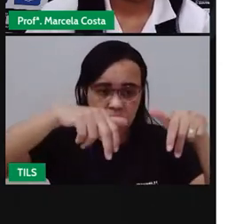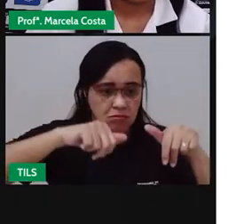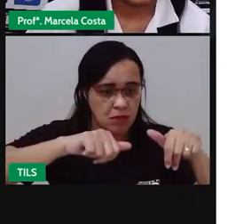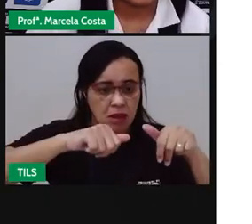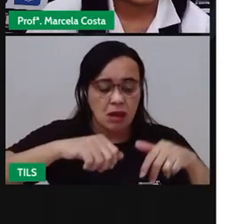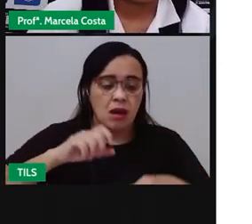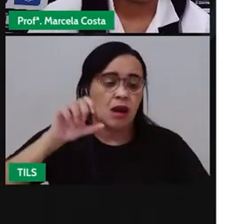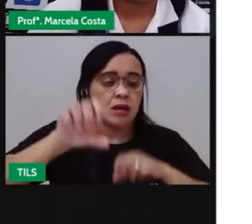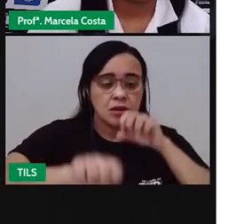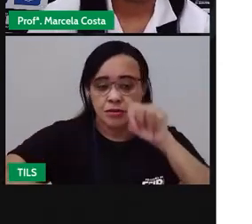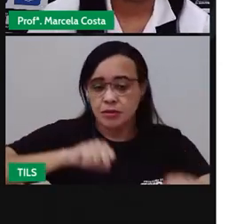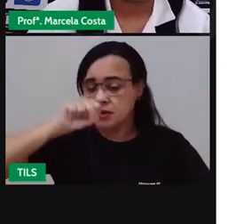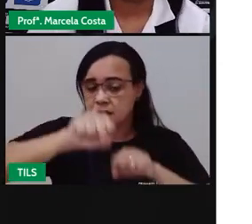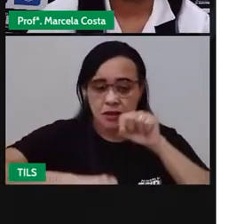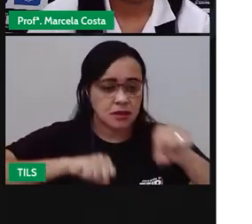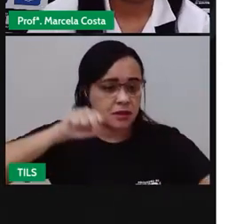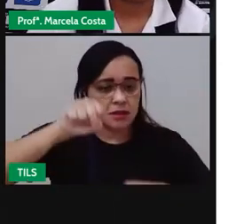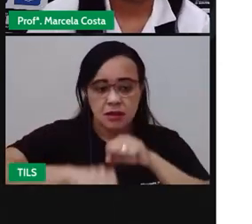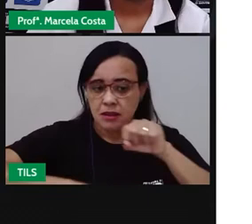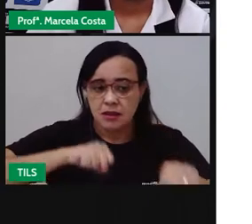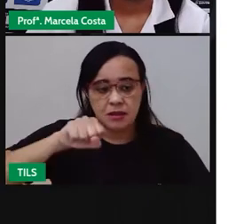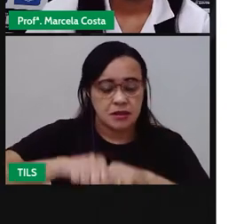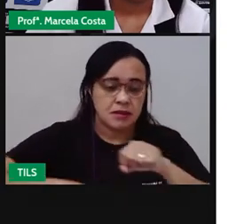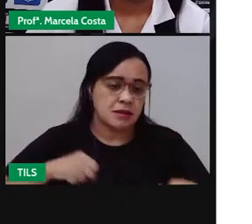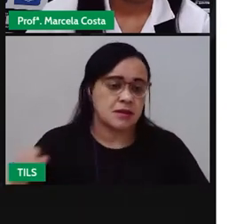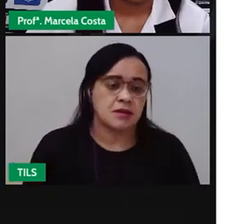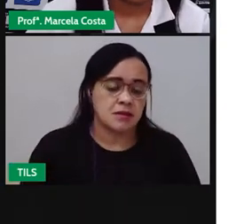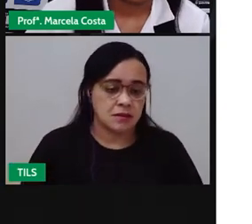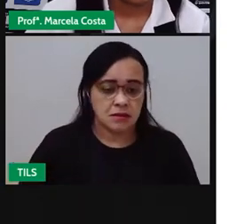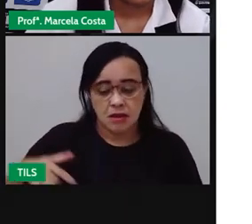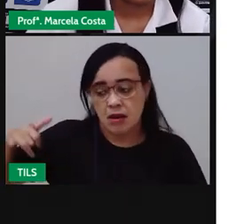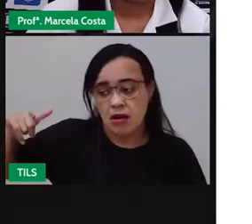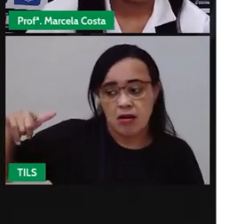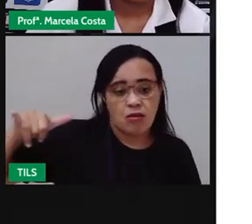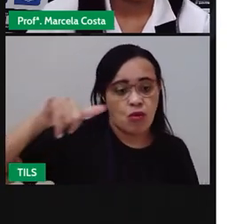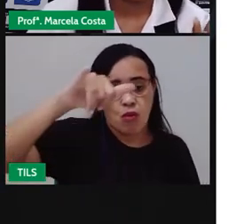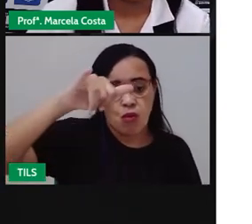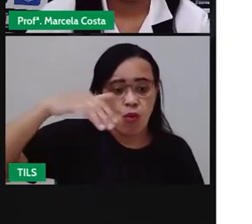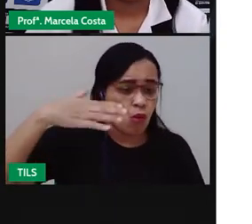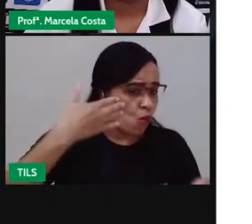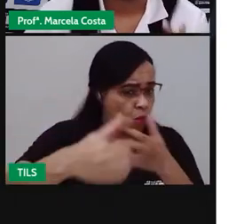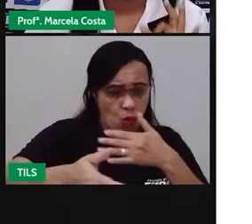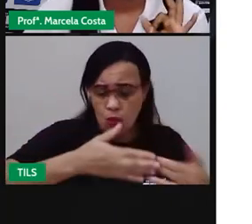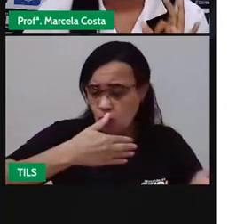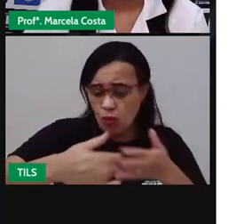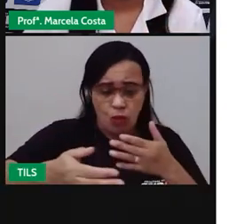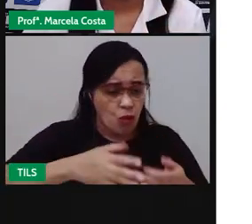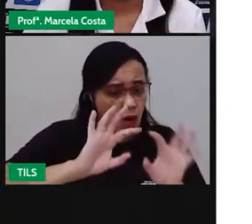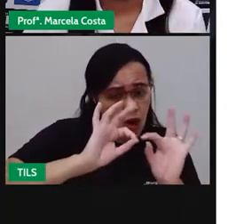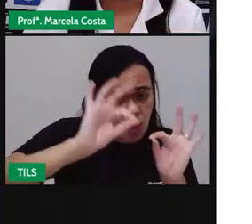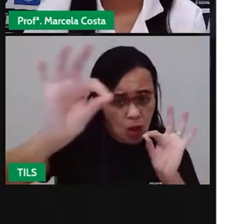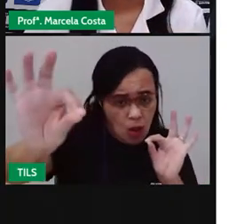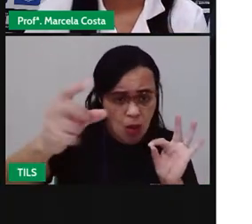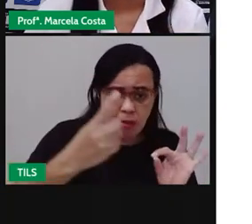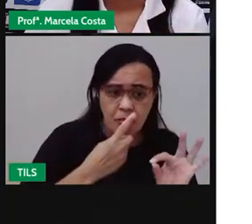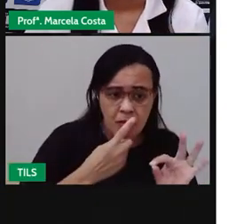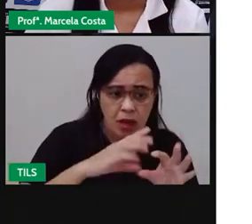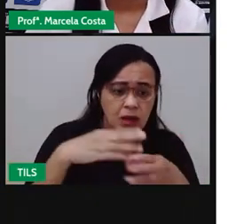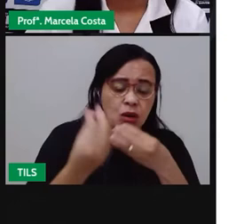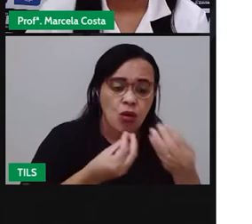vai de bicicleta. Para quem vai até de avião. Ele vai dar a distância certinha.